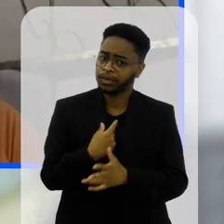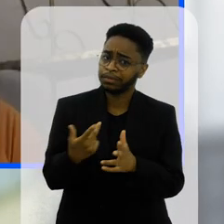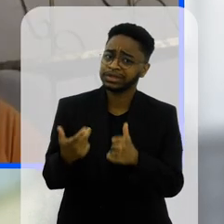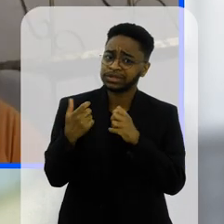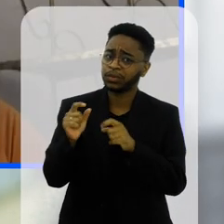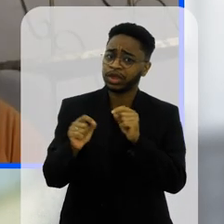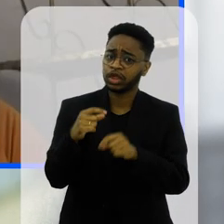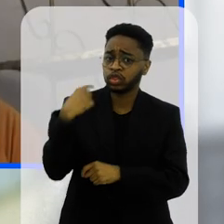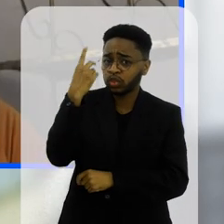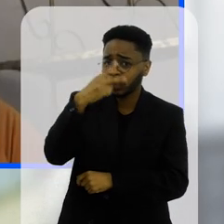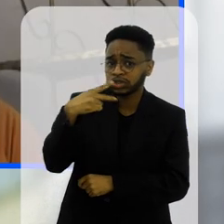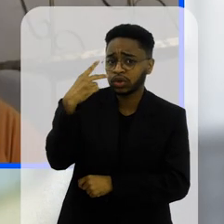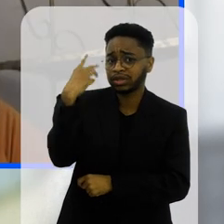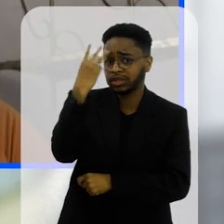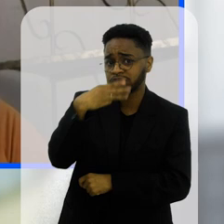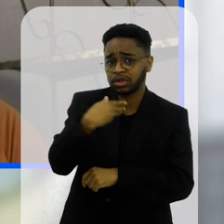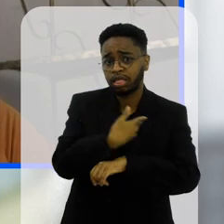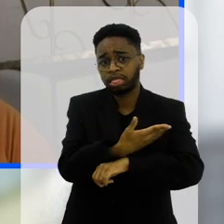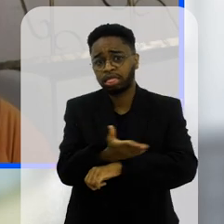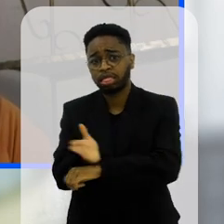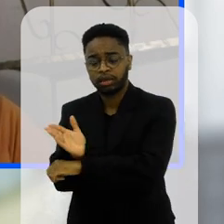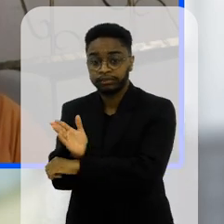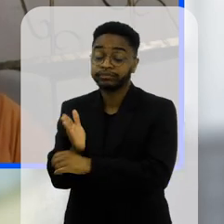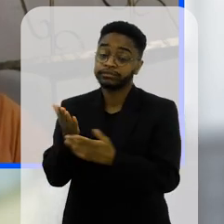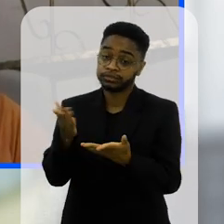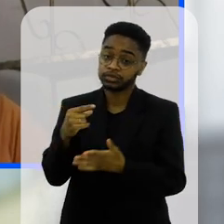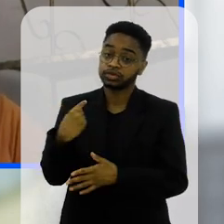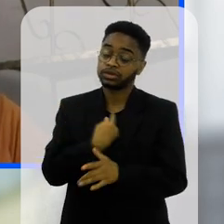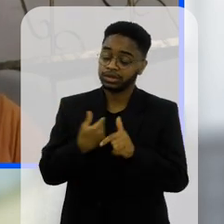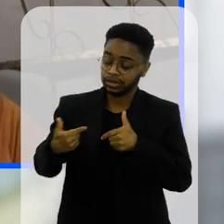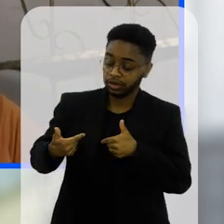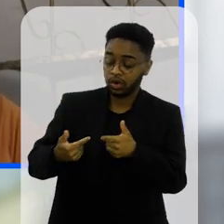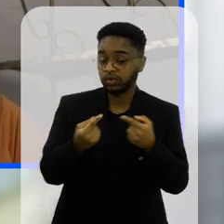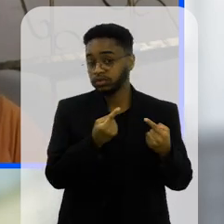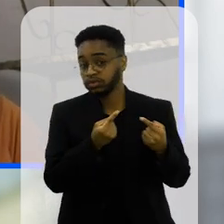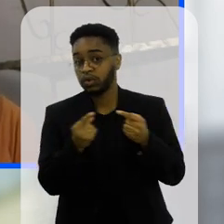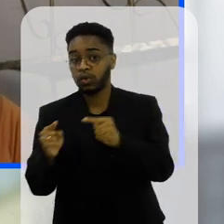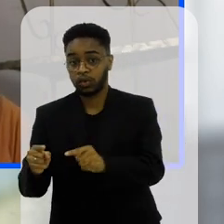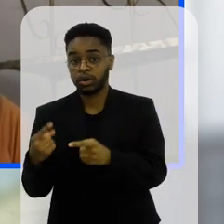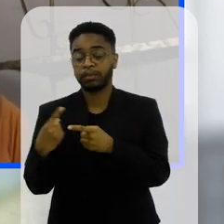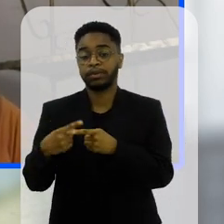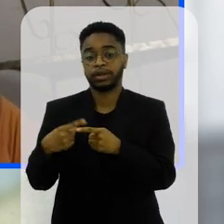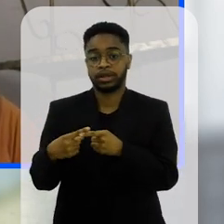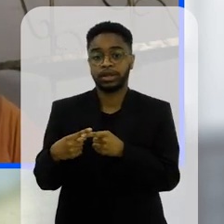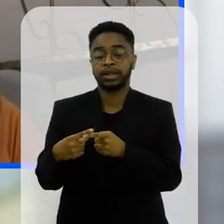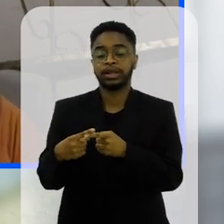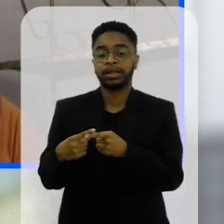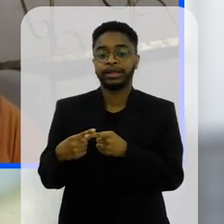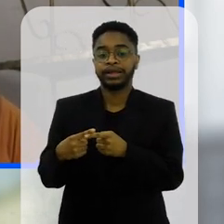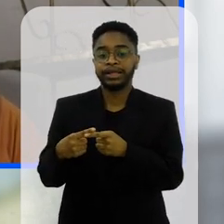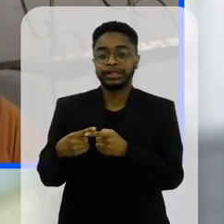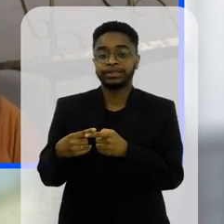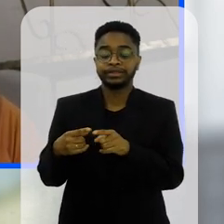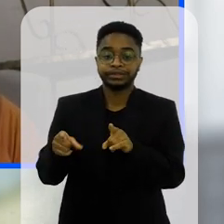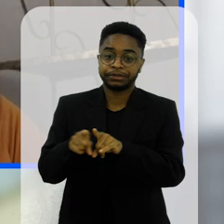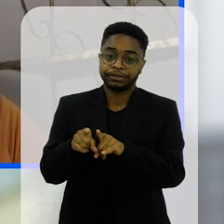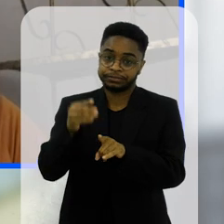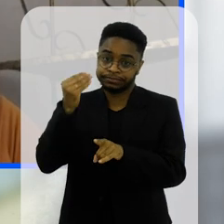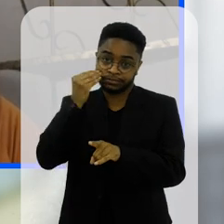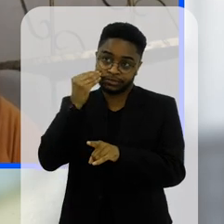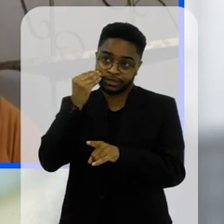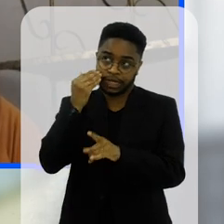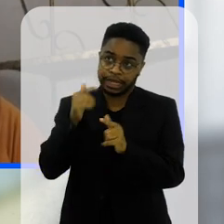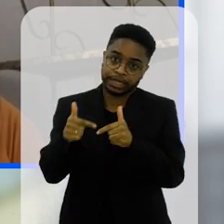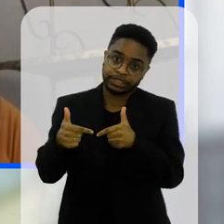já passou uma duas, três horas então é exatamente contra isso que a gente tá combatendo e é muito importante a estar atento também a esses efeitos que a